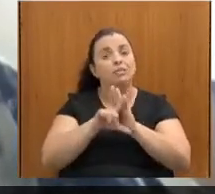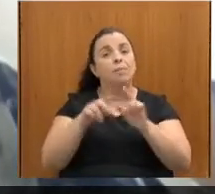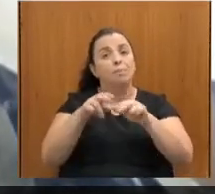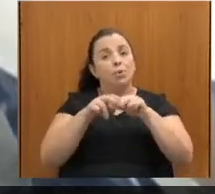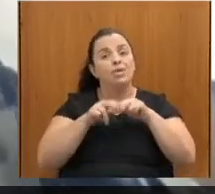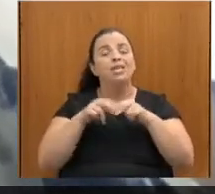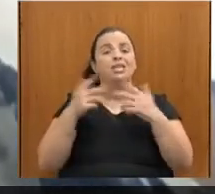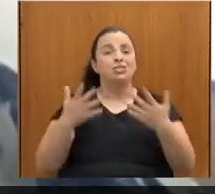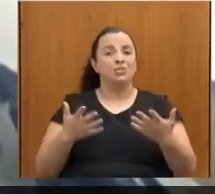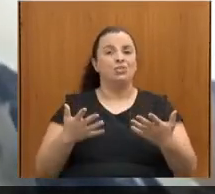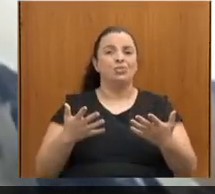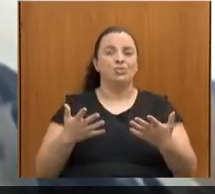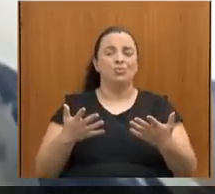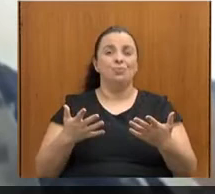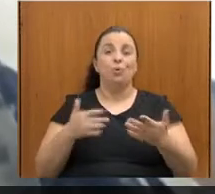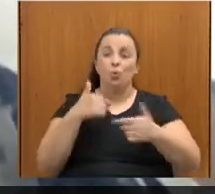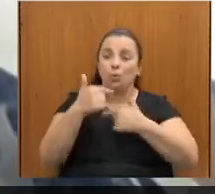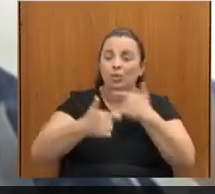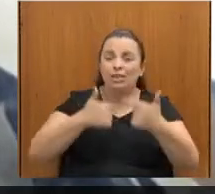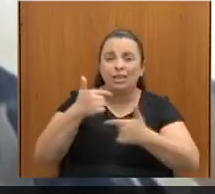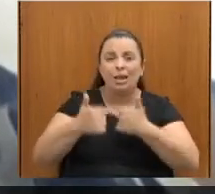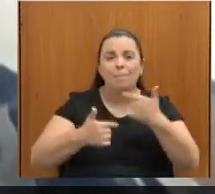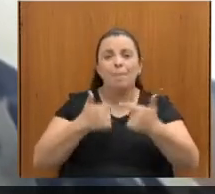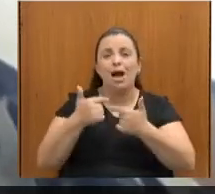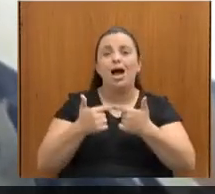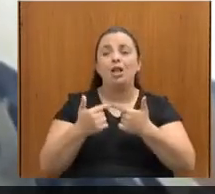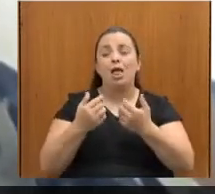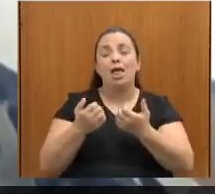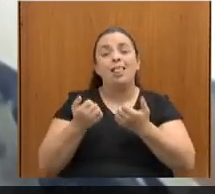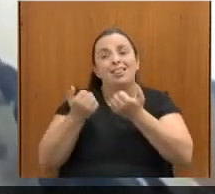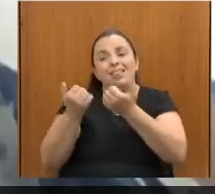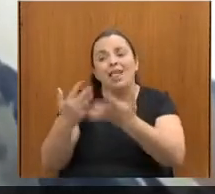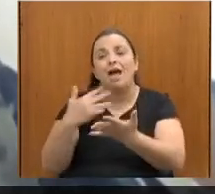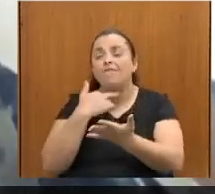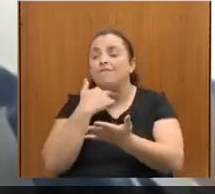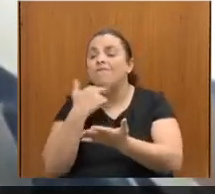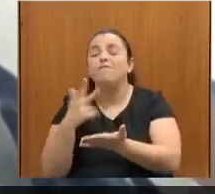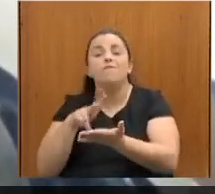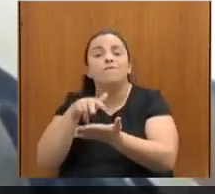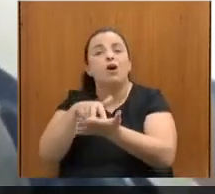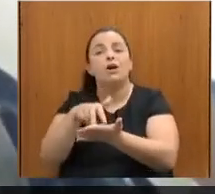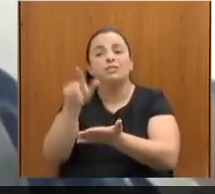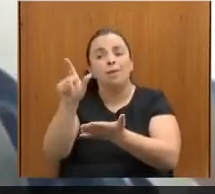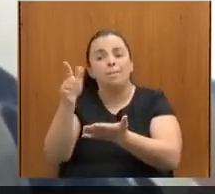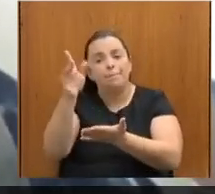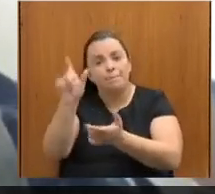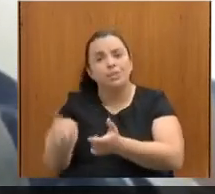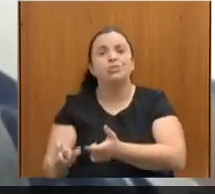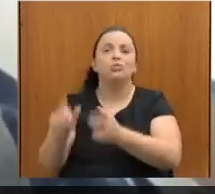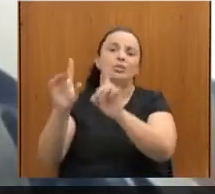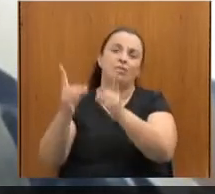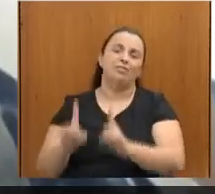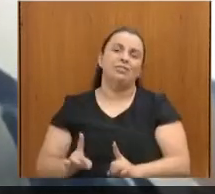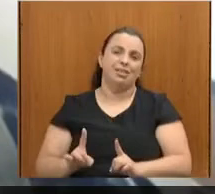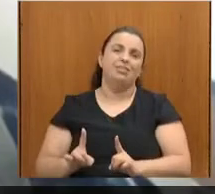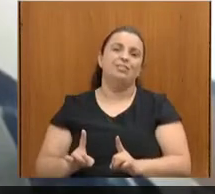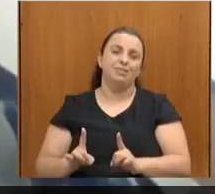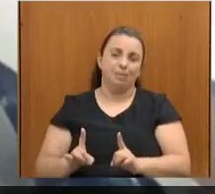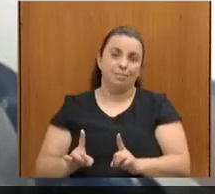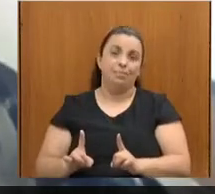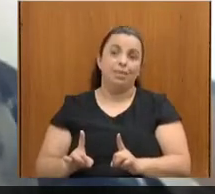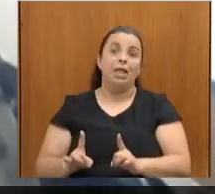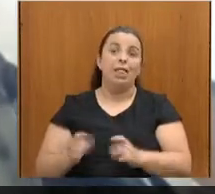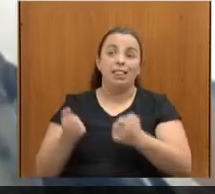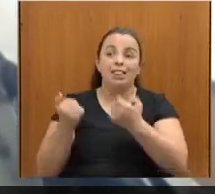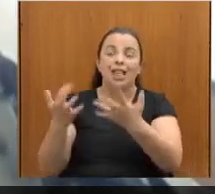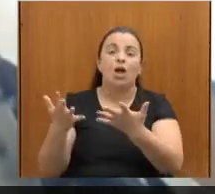tudo para poder trabalhar esse protagonismo e melhorar essa atuação das pessoas com deficiência e